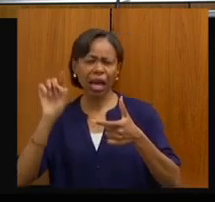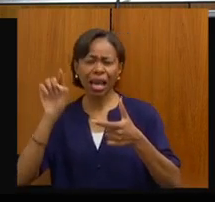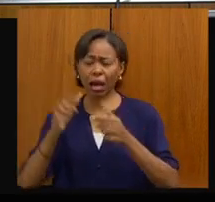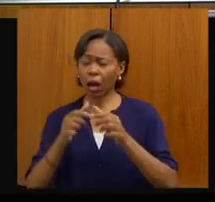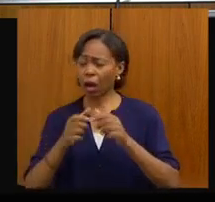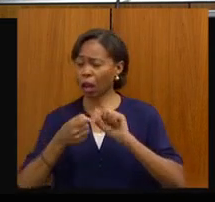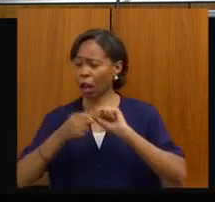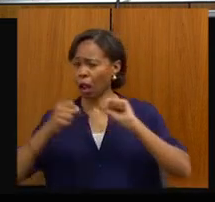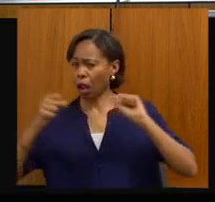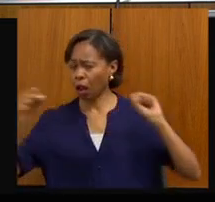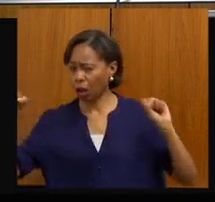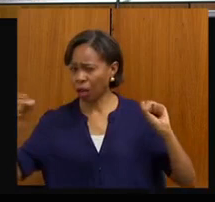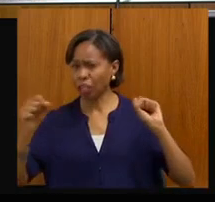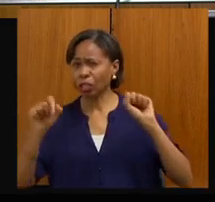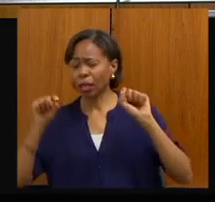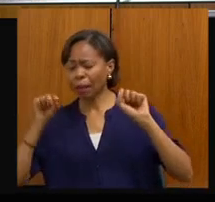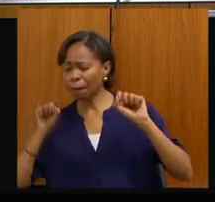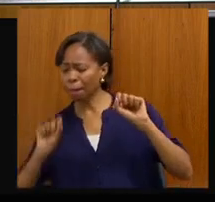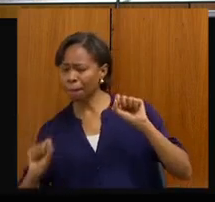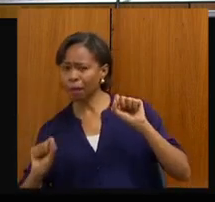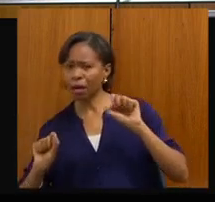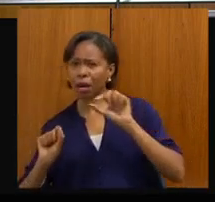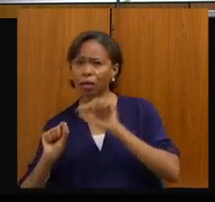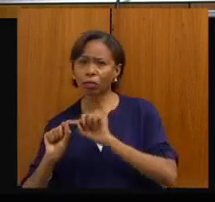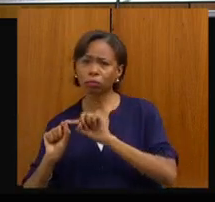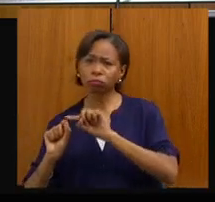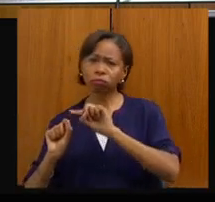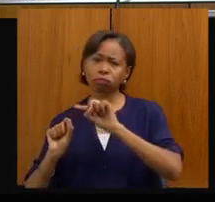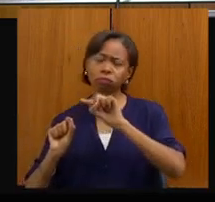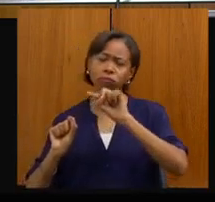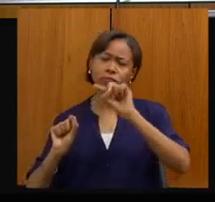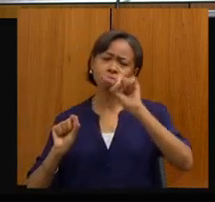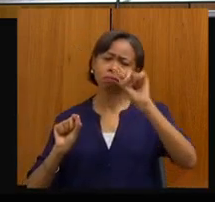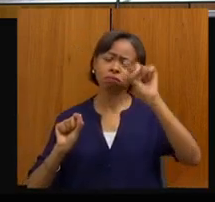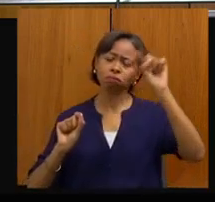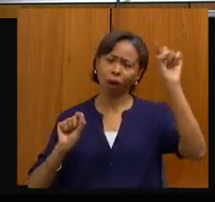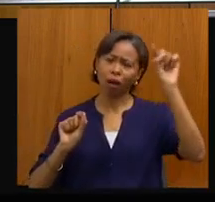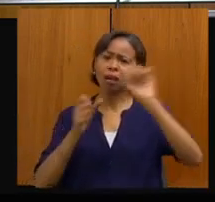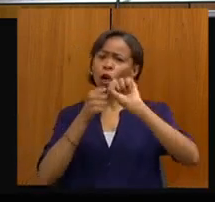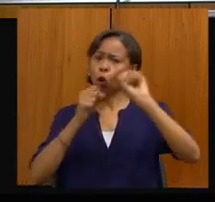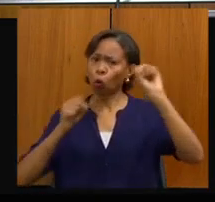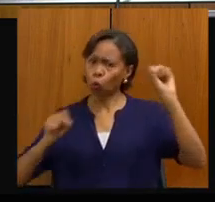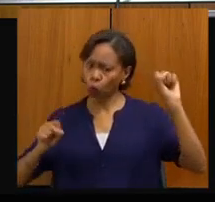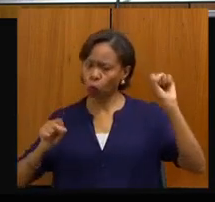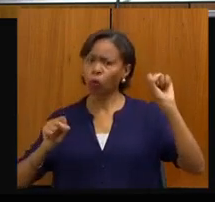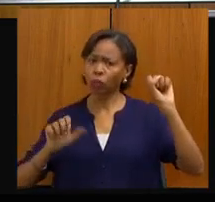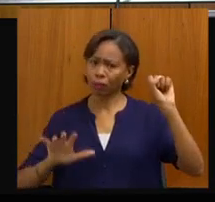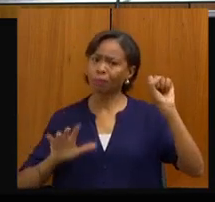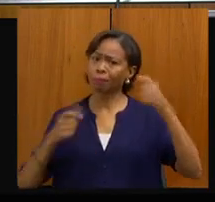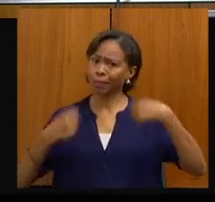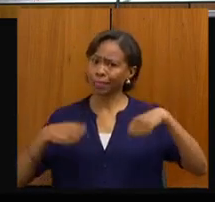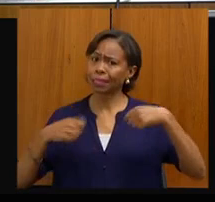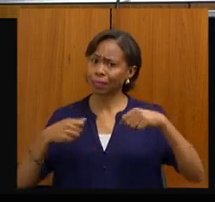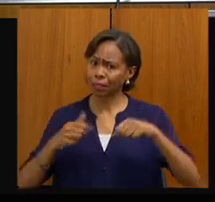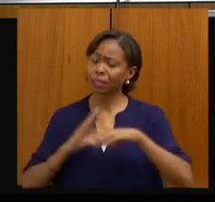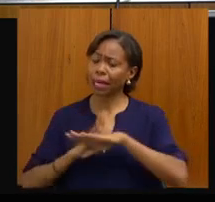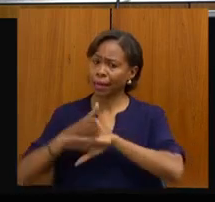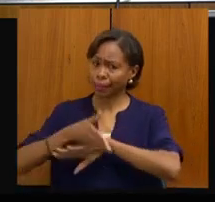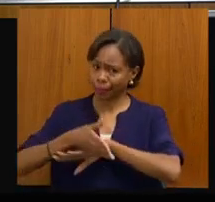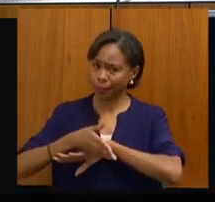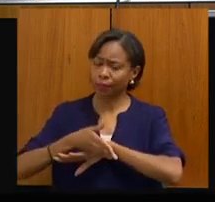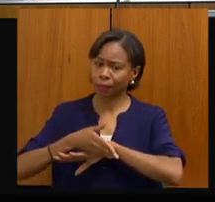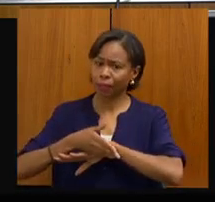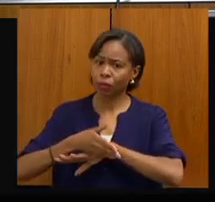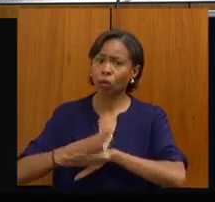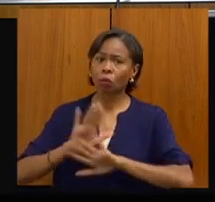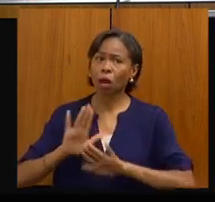de São Gotardo, e sobe até o Nair, e a gente precisa garantir ali o acesso. Algumas outras regiões, como Jequitinhonha, ele